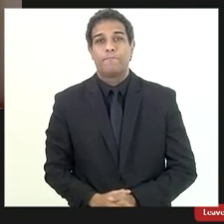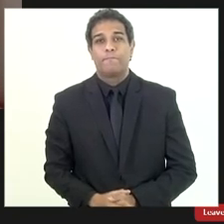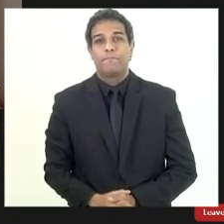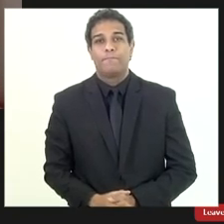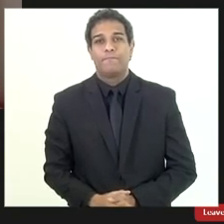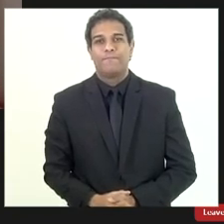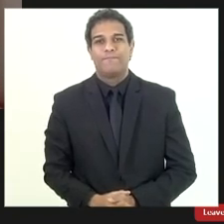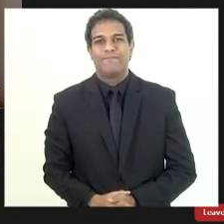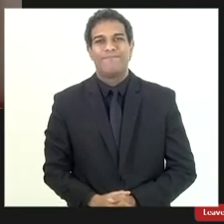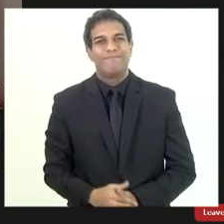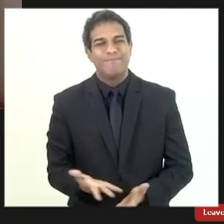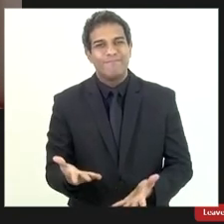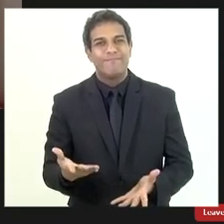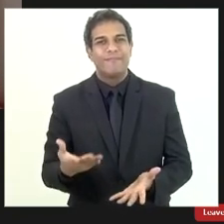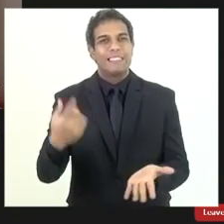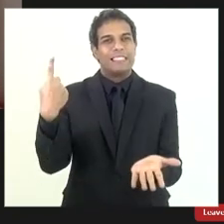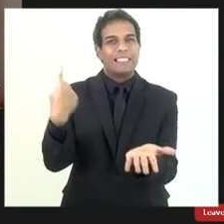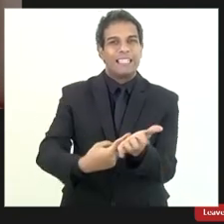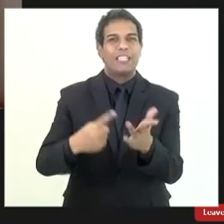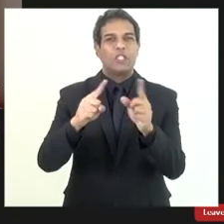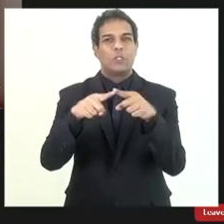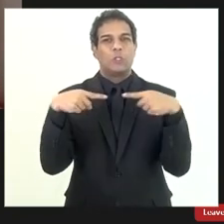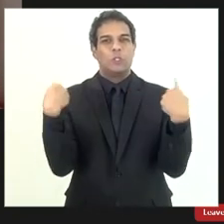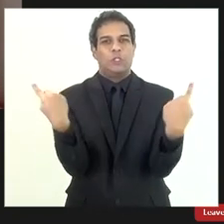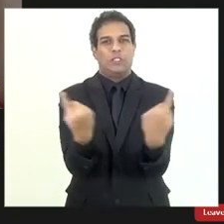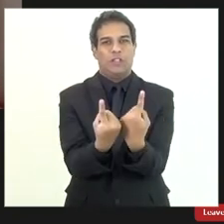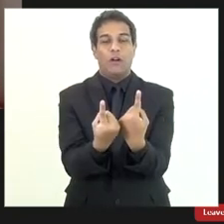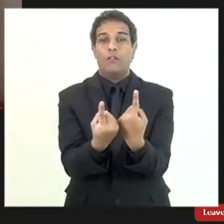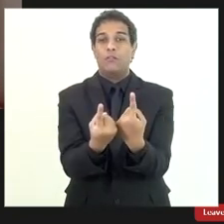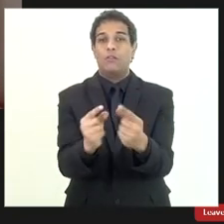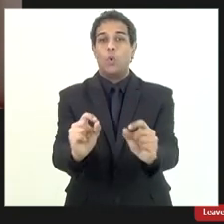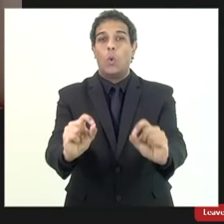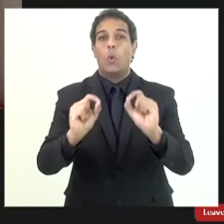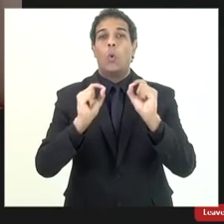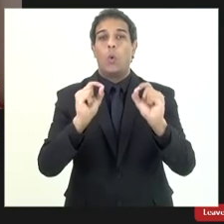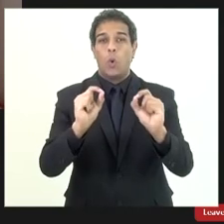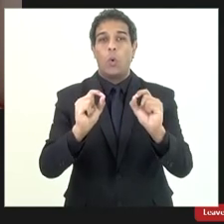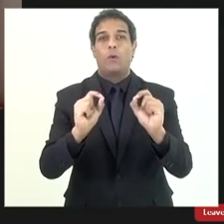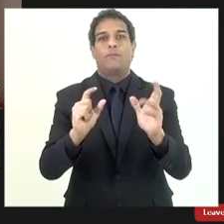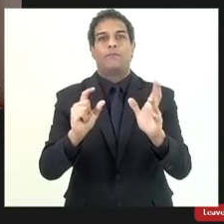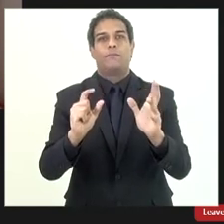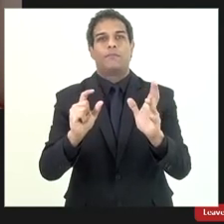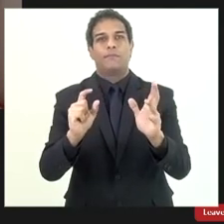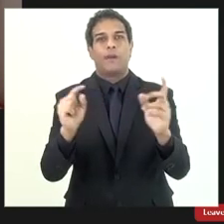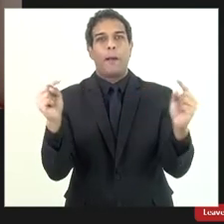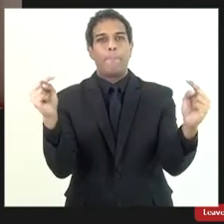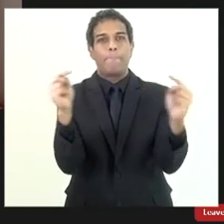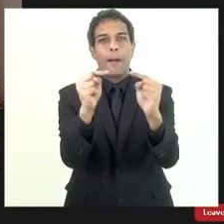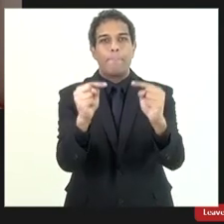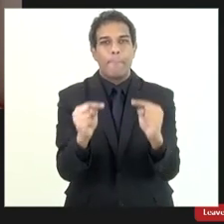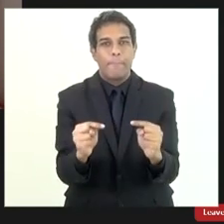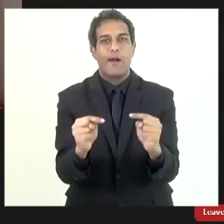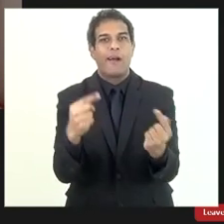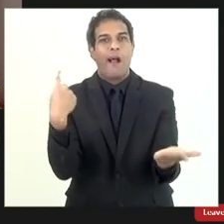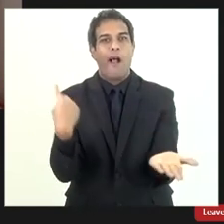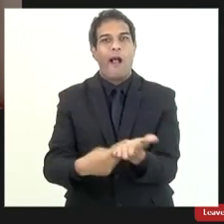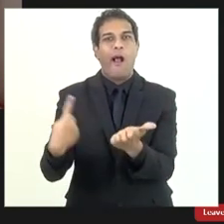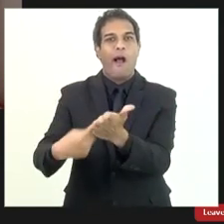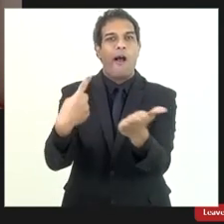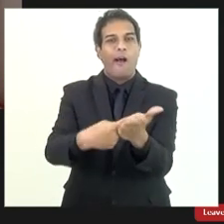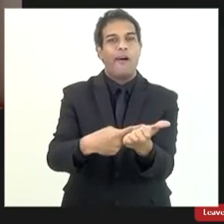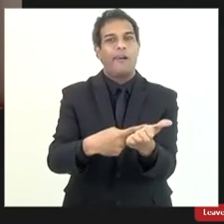reunião que nós fomos discutir essa questão e ver se chegamos aí ao gordo com algum acordo